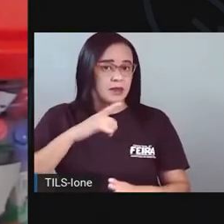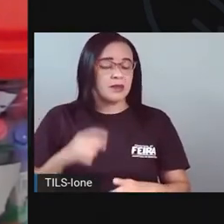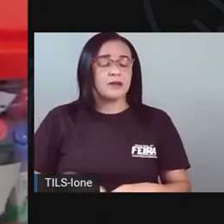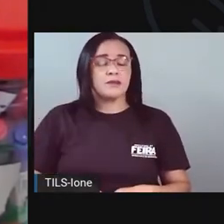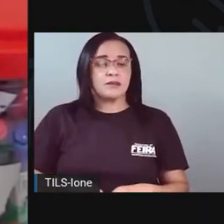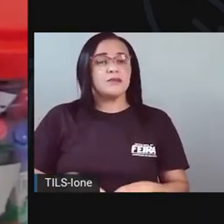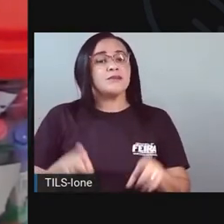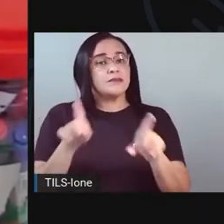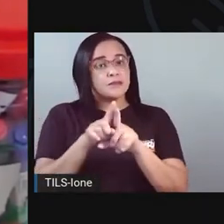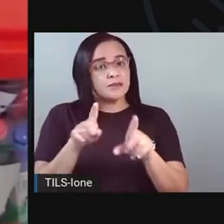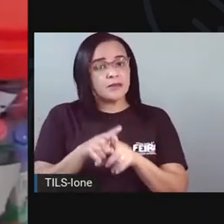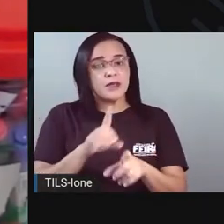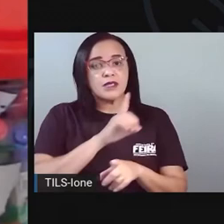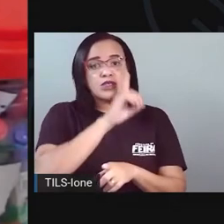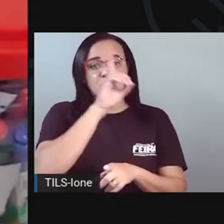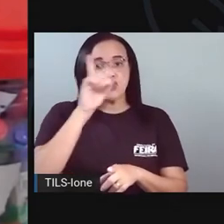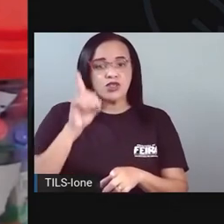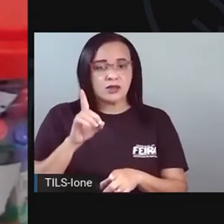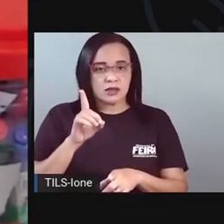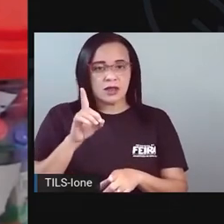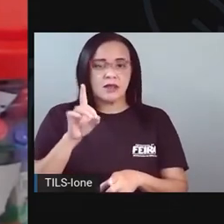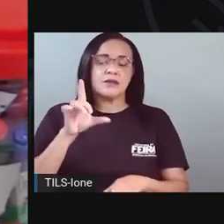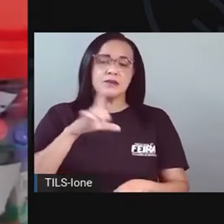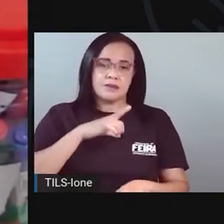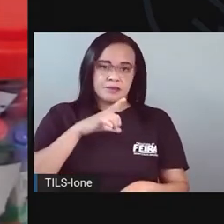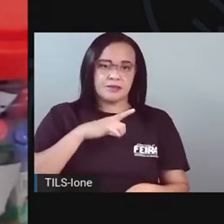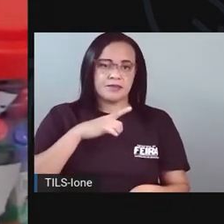né? Então, os meses aqui, ó.